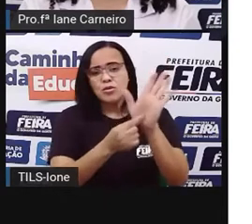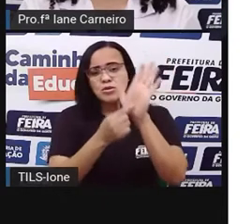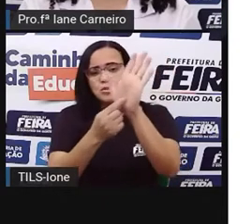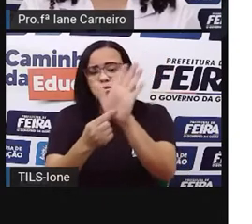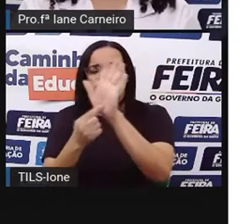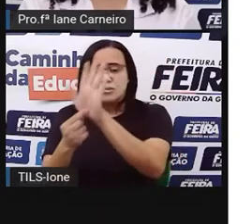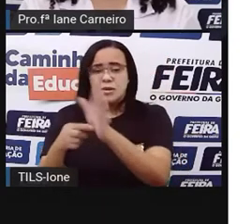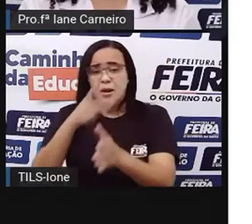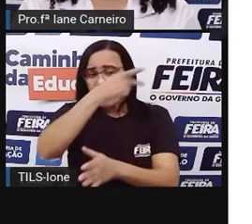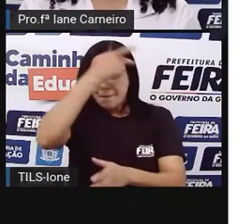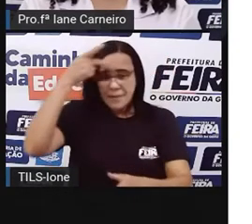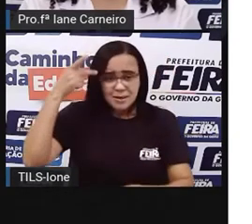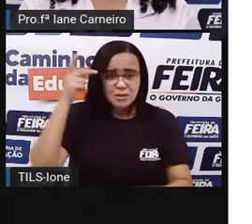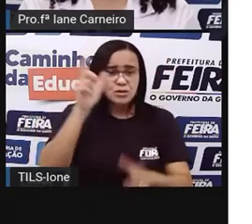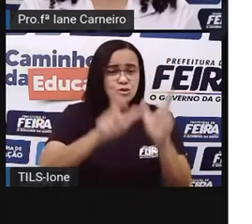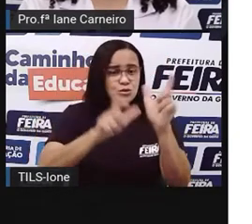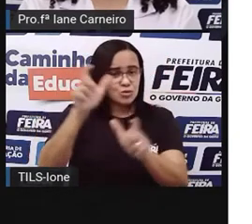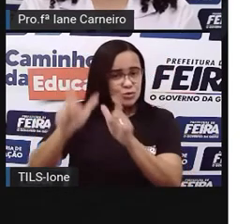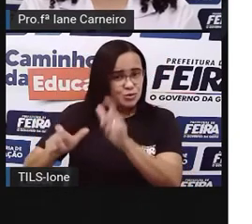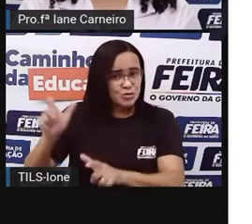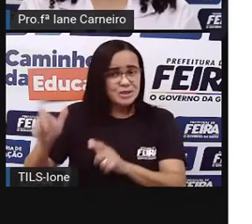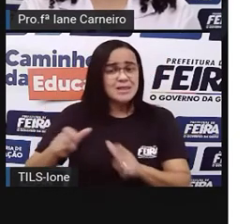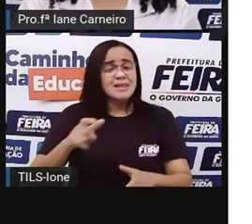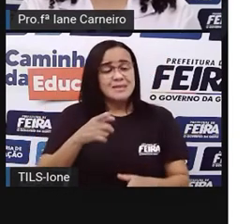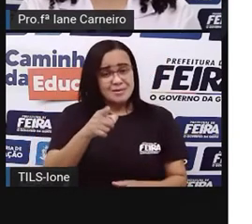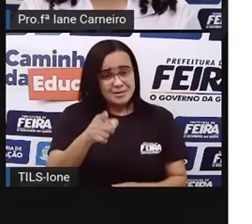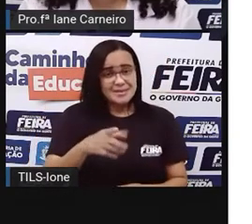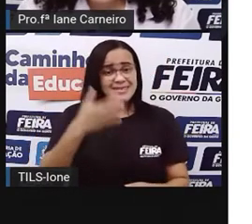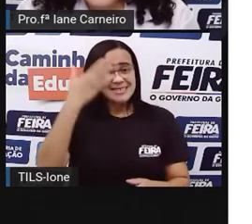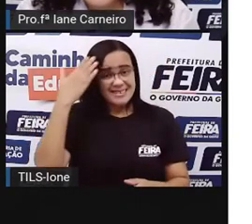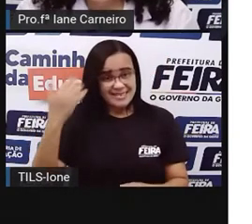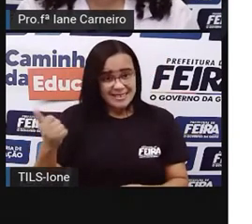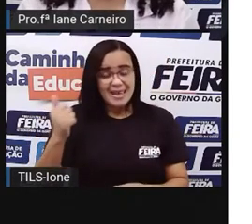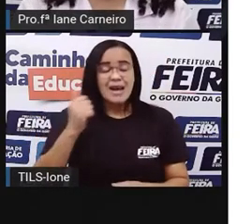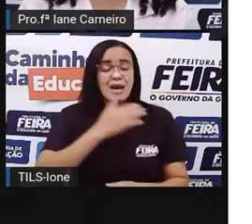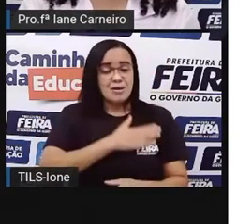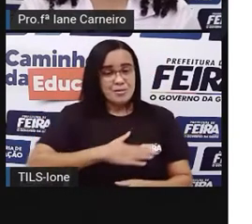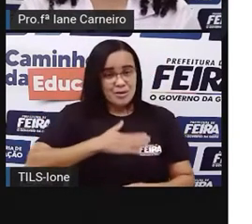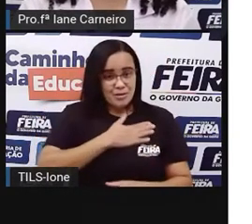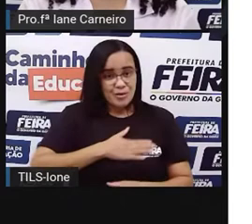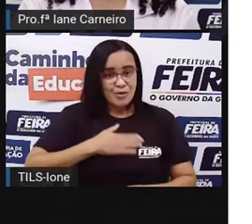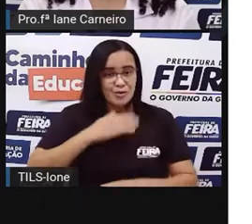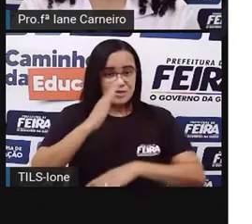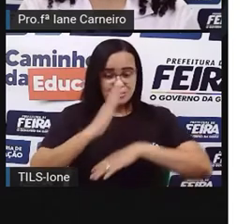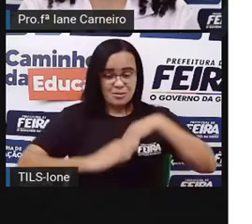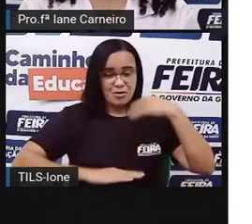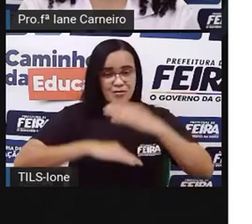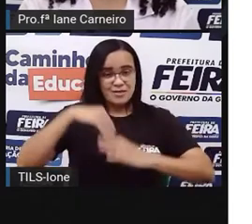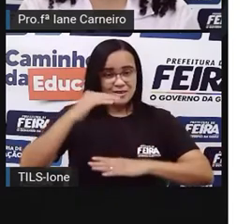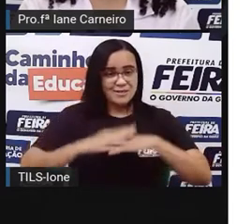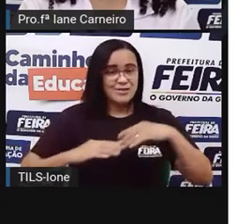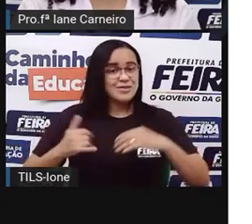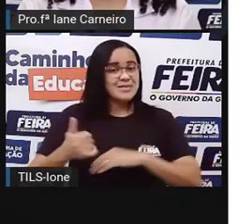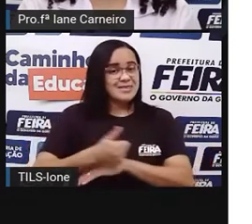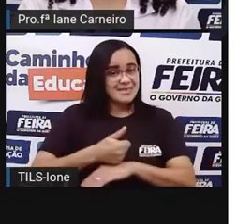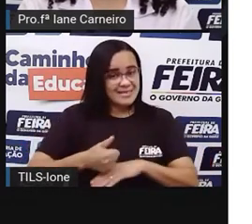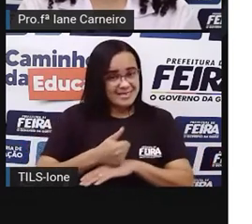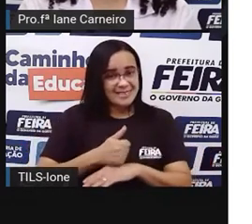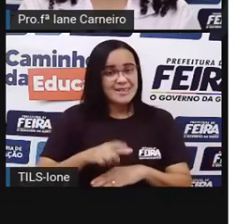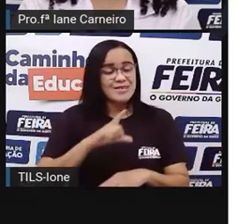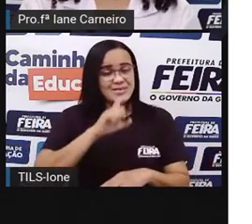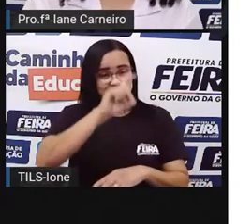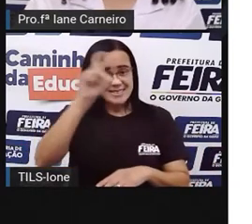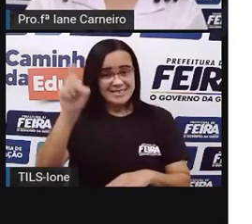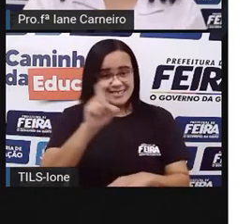estavam lá. Aqui a turma ligada em um dos exemplares da revista Grafite, né? Então, aqui, eles